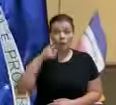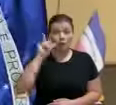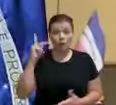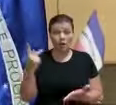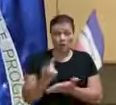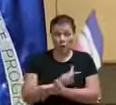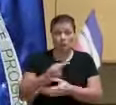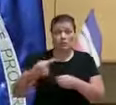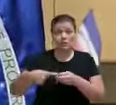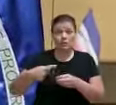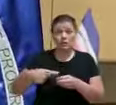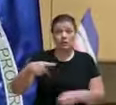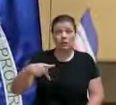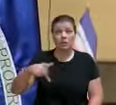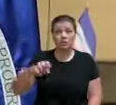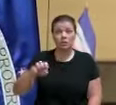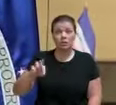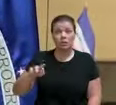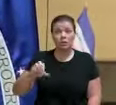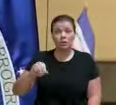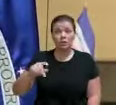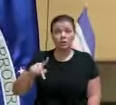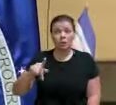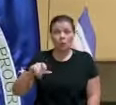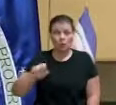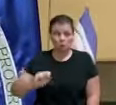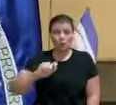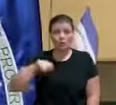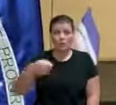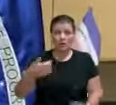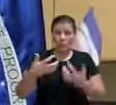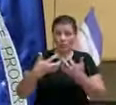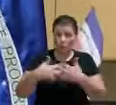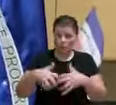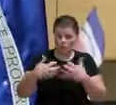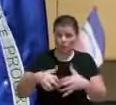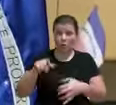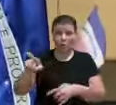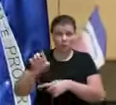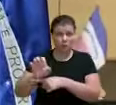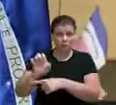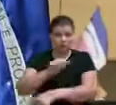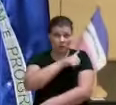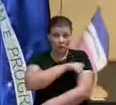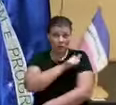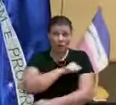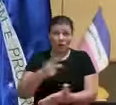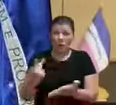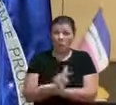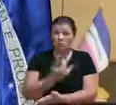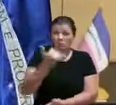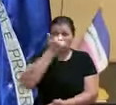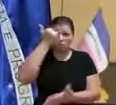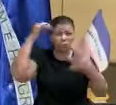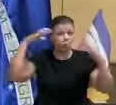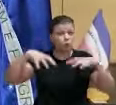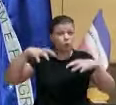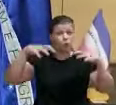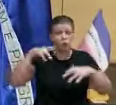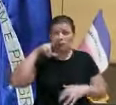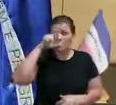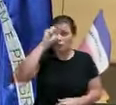Ontem, na cidade de Petrópolis, no Rio de Janeiro, nós tivemos uma catástrofe provocada por chuvas torrenciais.